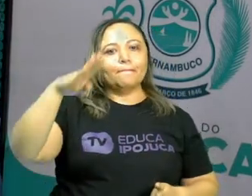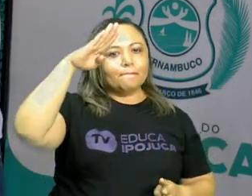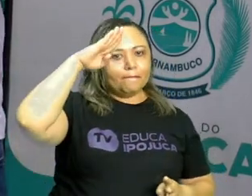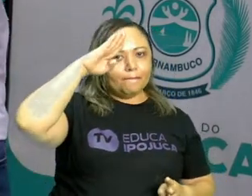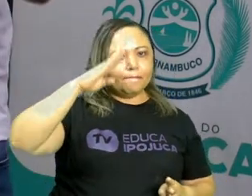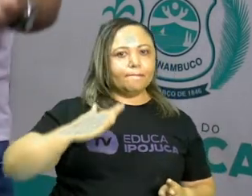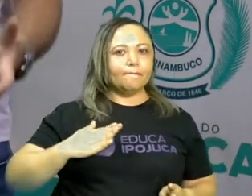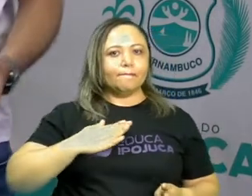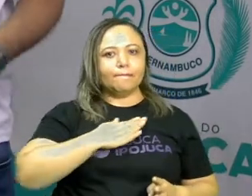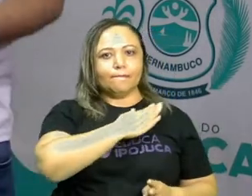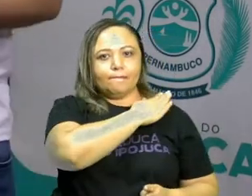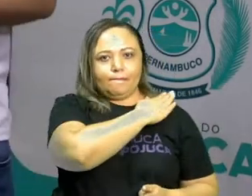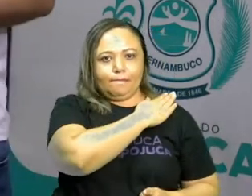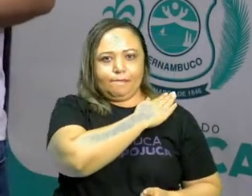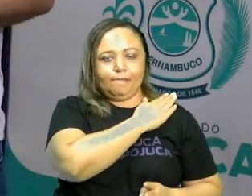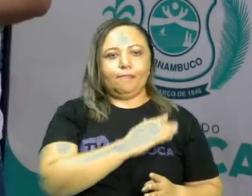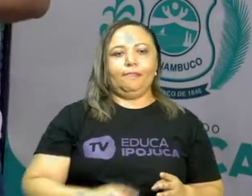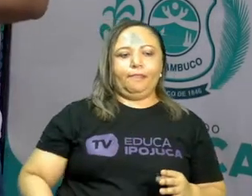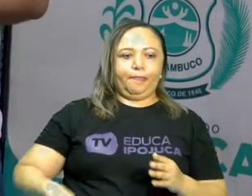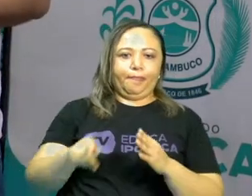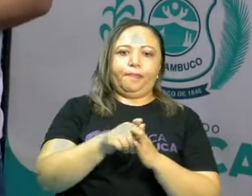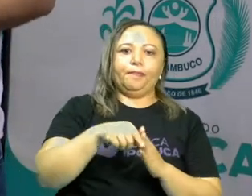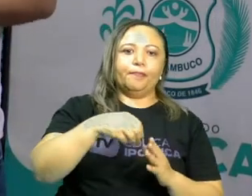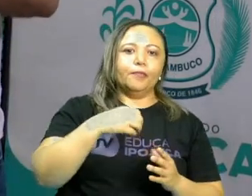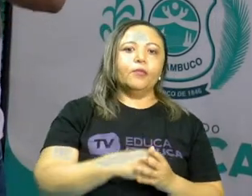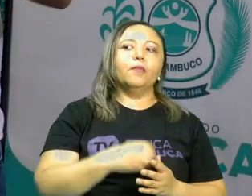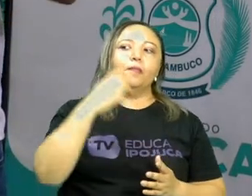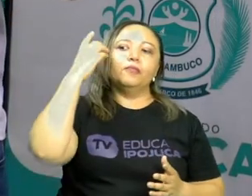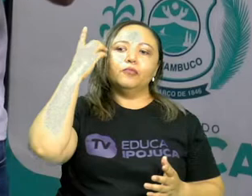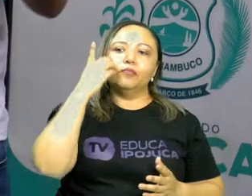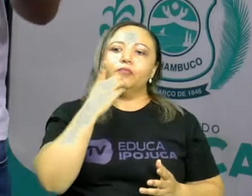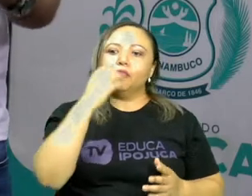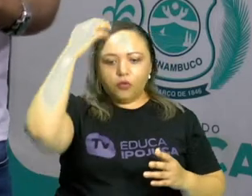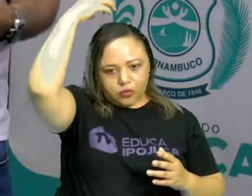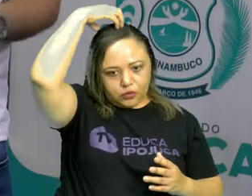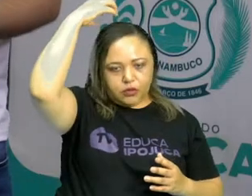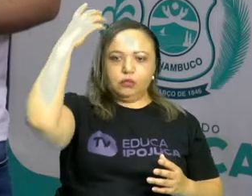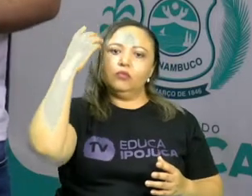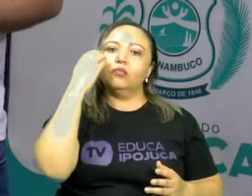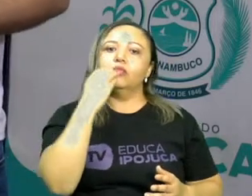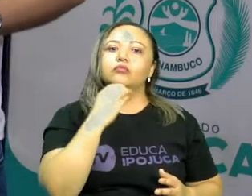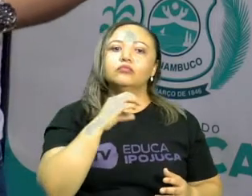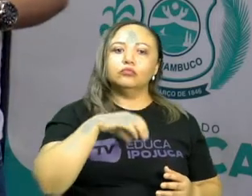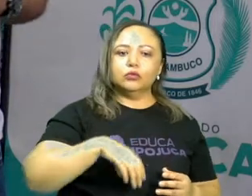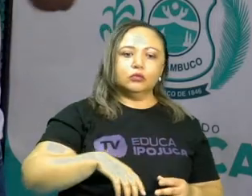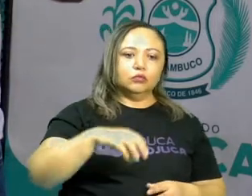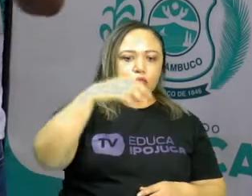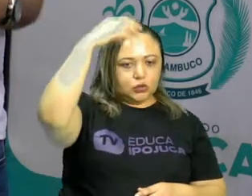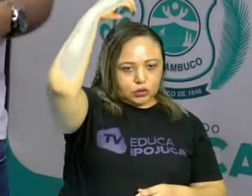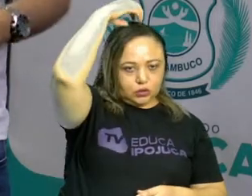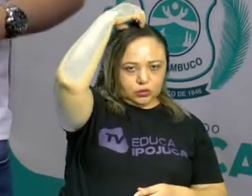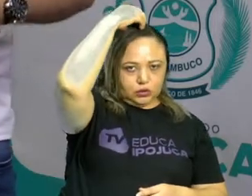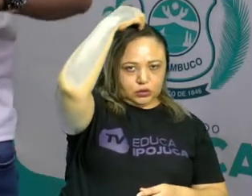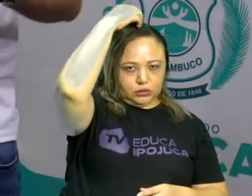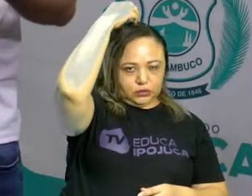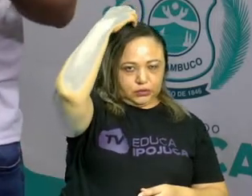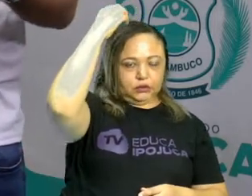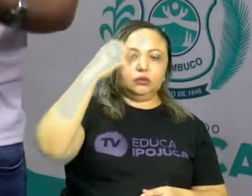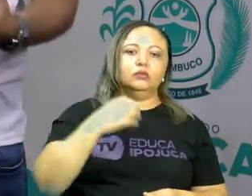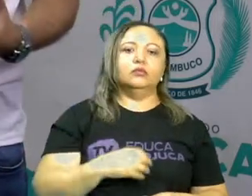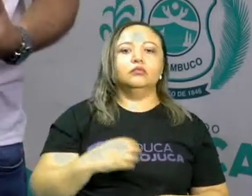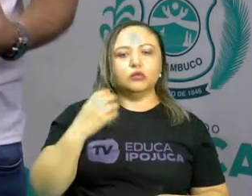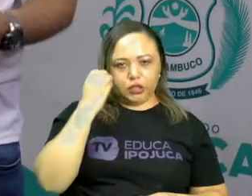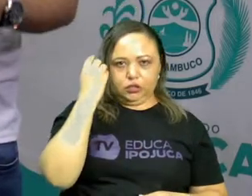o governo do Dom Pedro II, ocorreu a Guerra do Paraguai e o exército brasileiro saiu muito